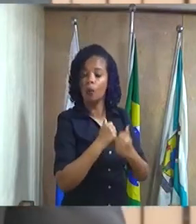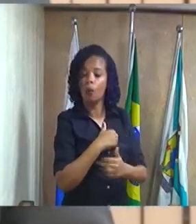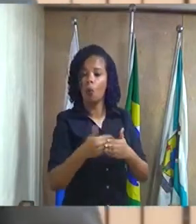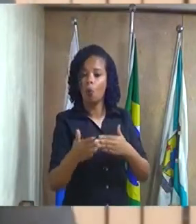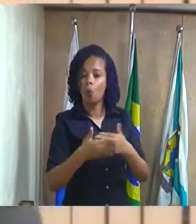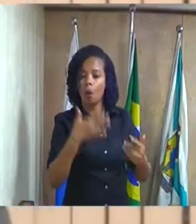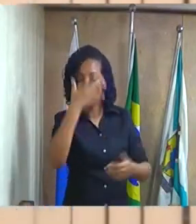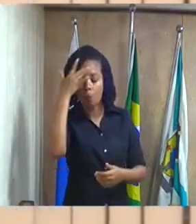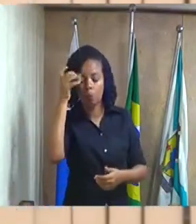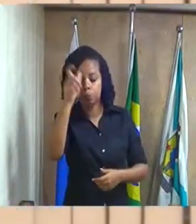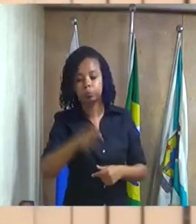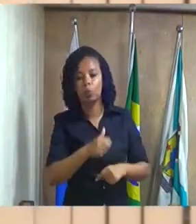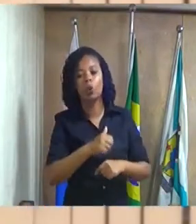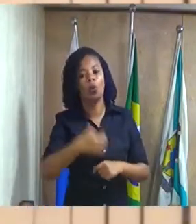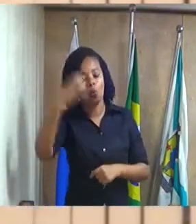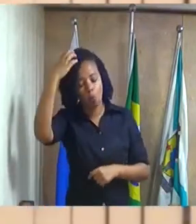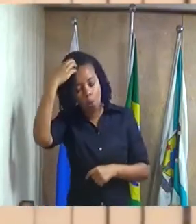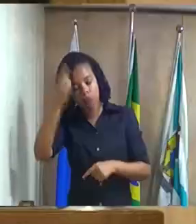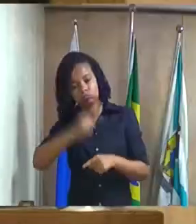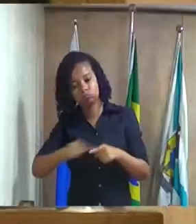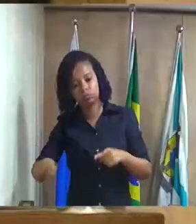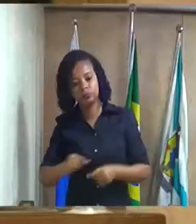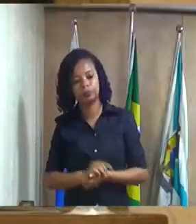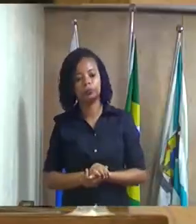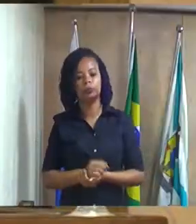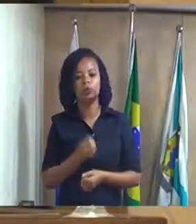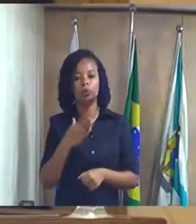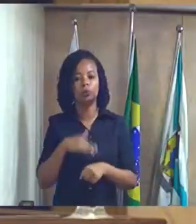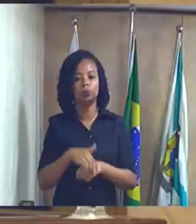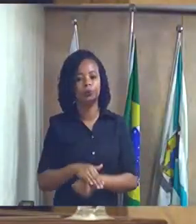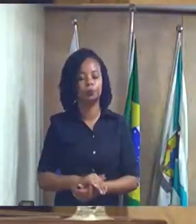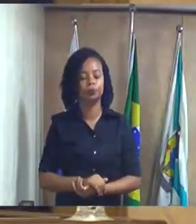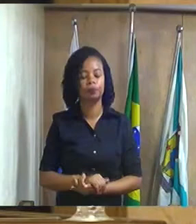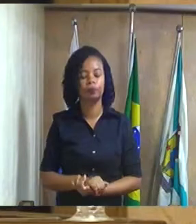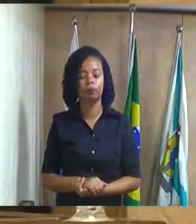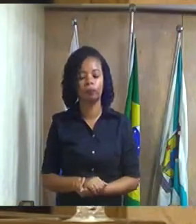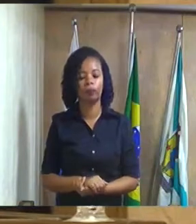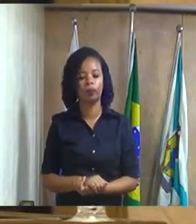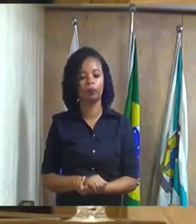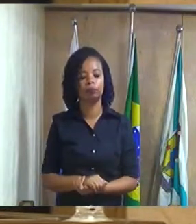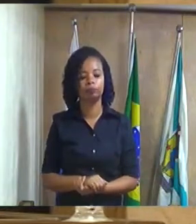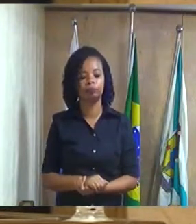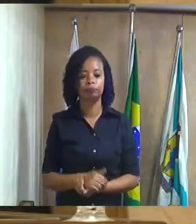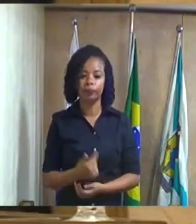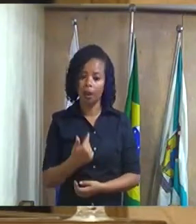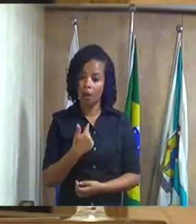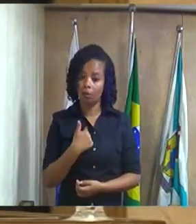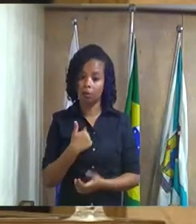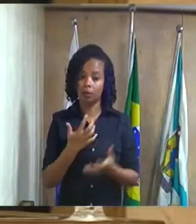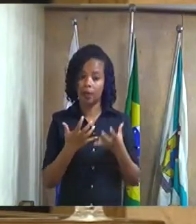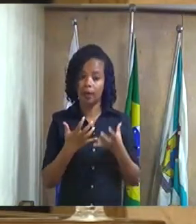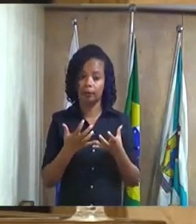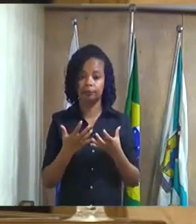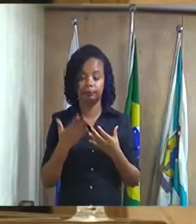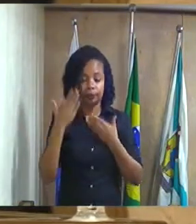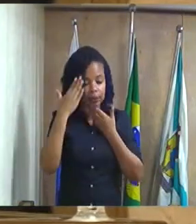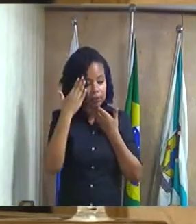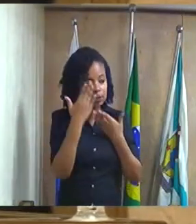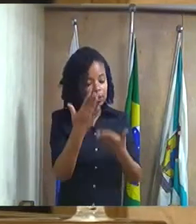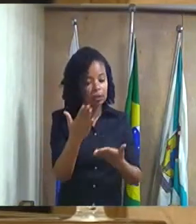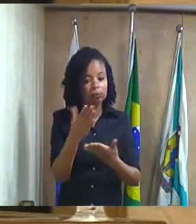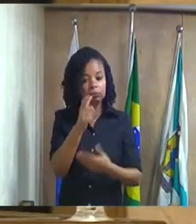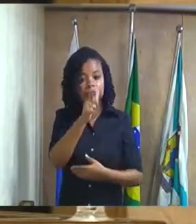culpado muito obrigado Esquim uma boa noite eu eu queria agradecer a participação de vossas